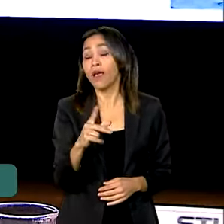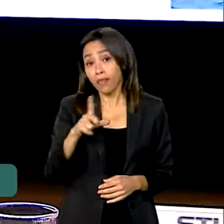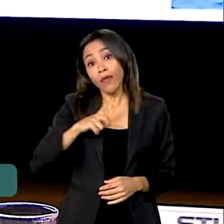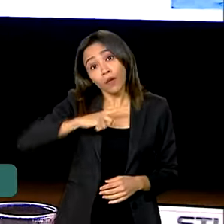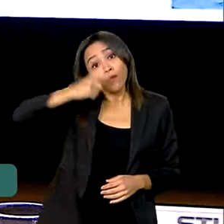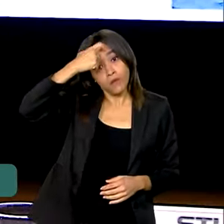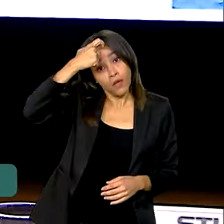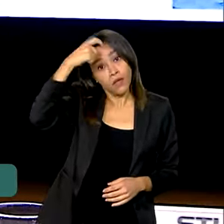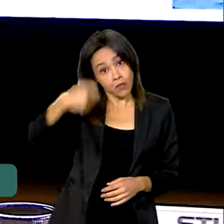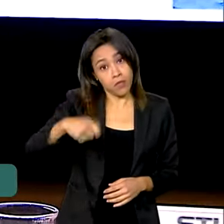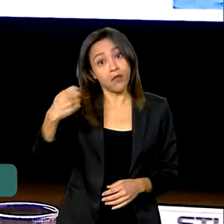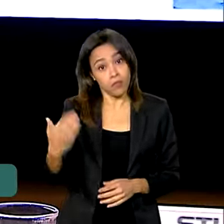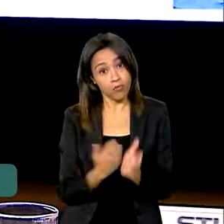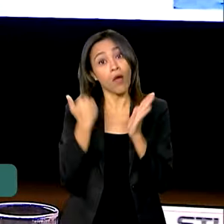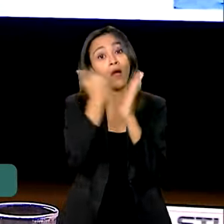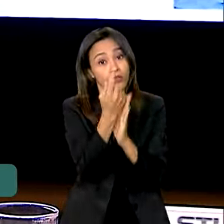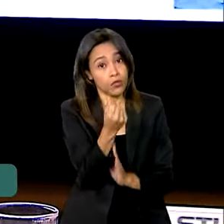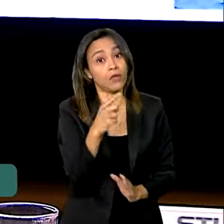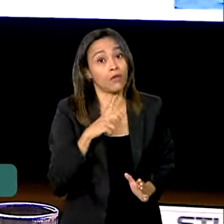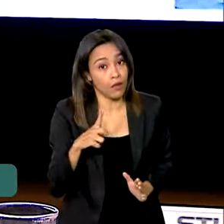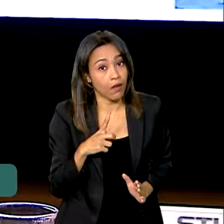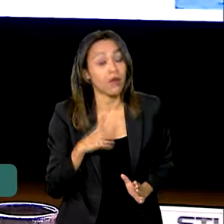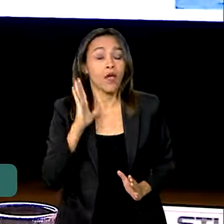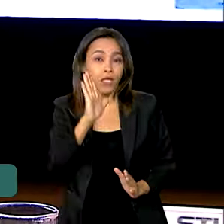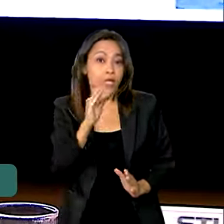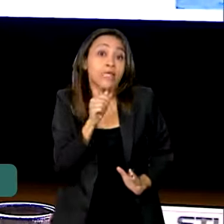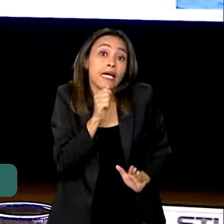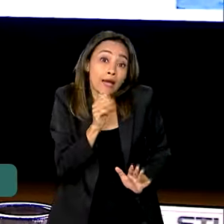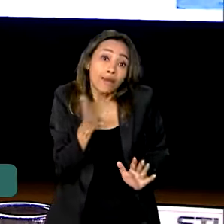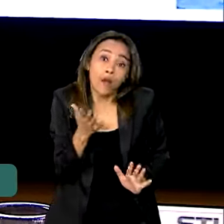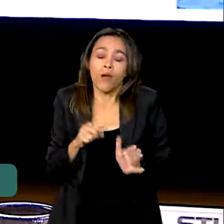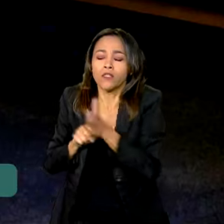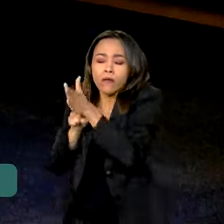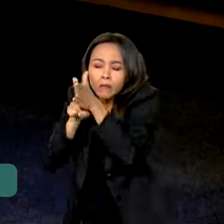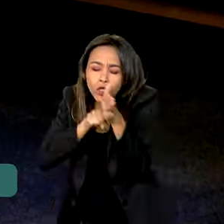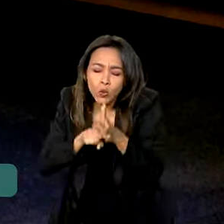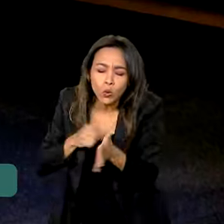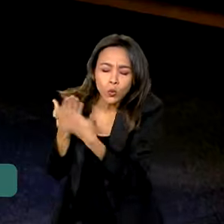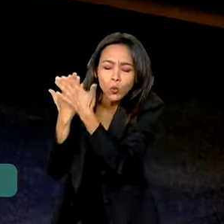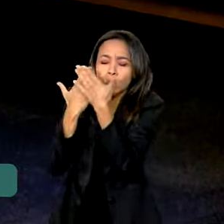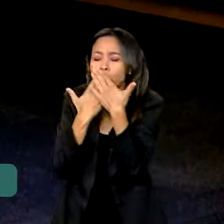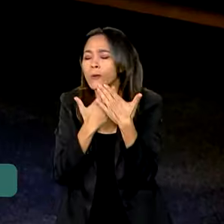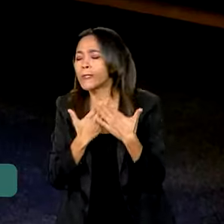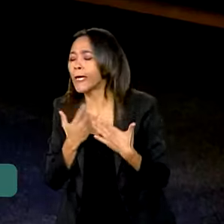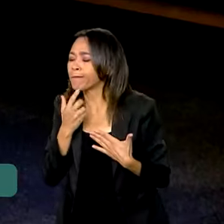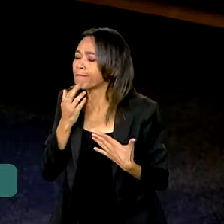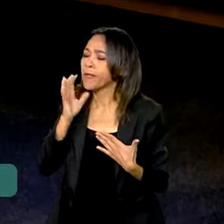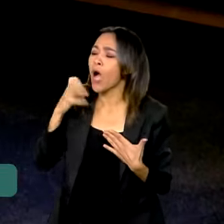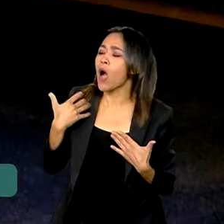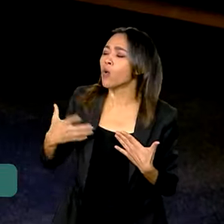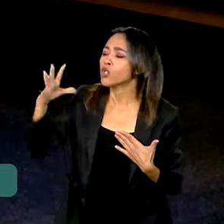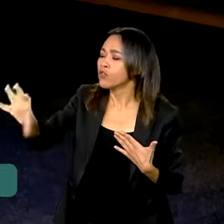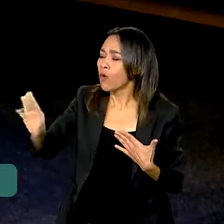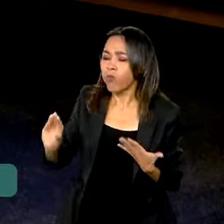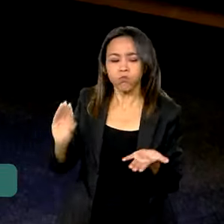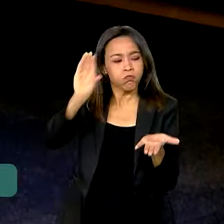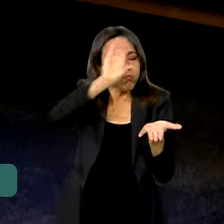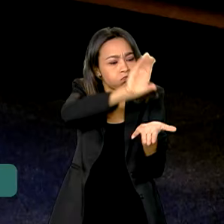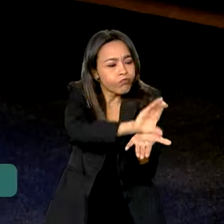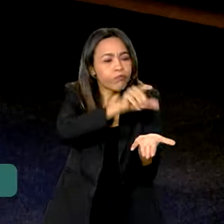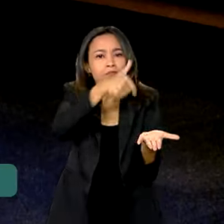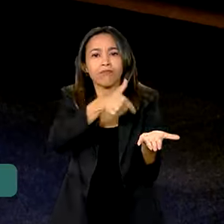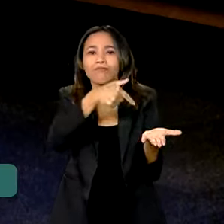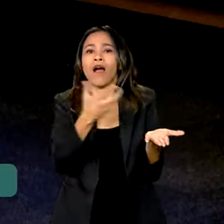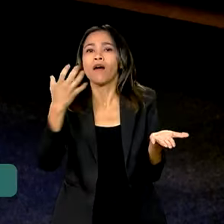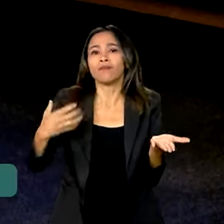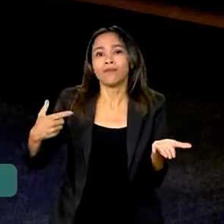que precisamos de mais recursos. Aí o estudo, a escolha da prioridade, da onde cortar para que nós tenhamos mais recursos para o seguro